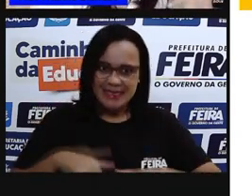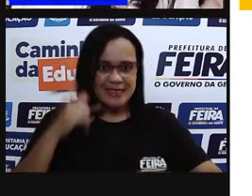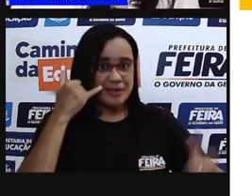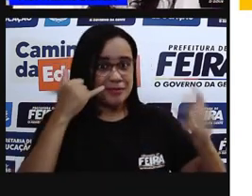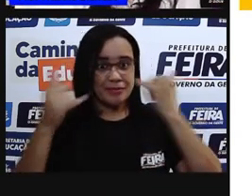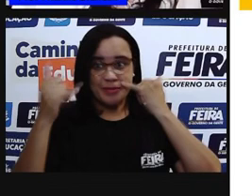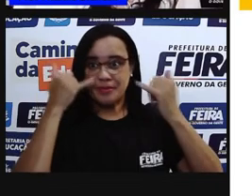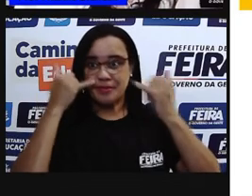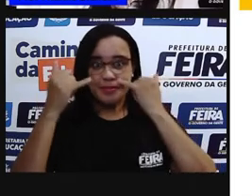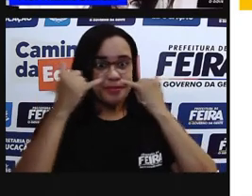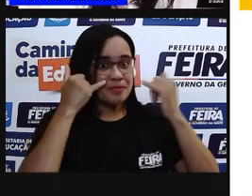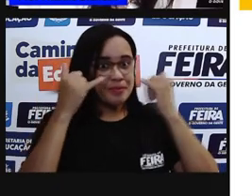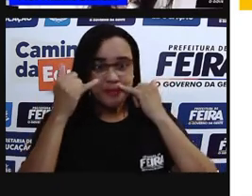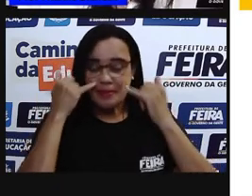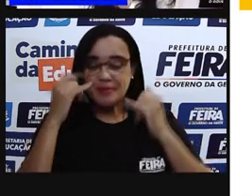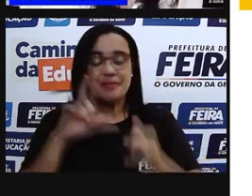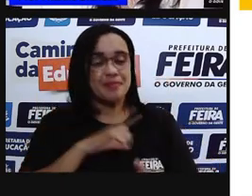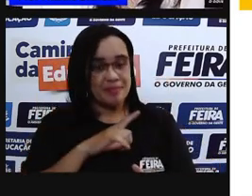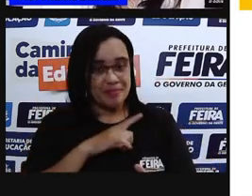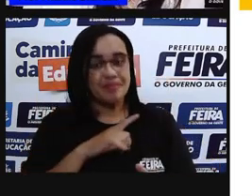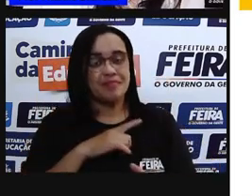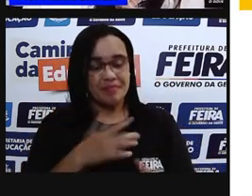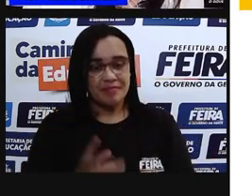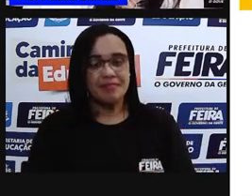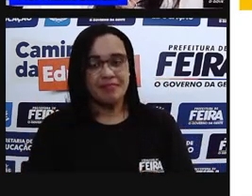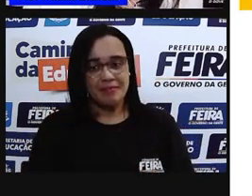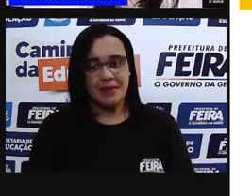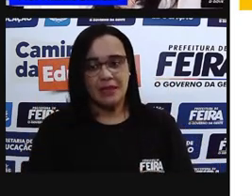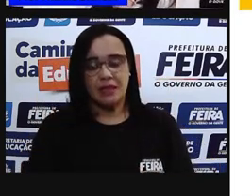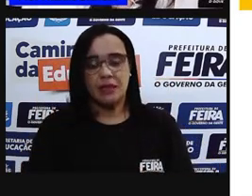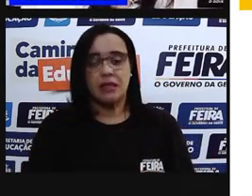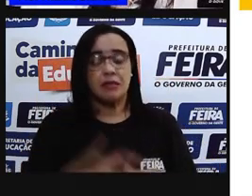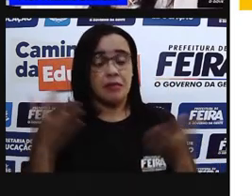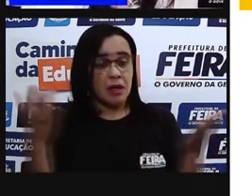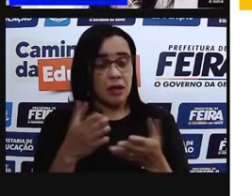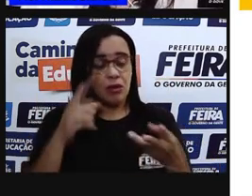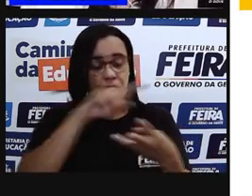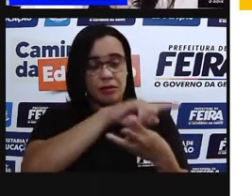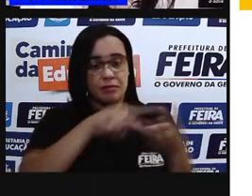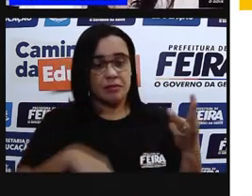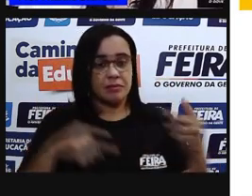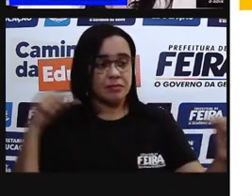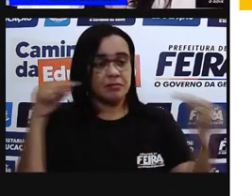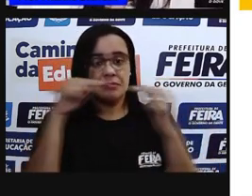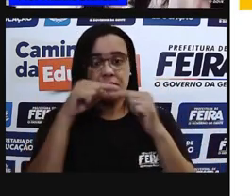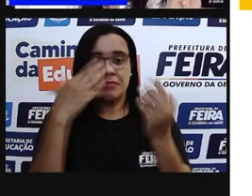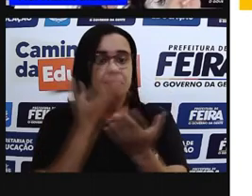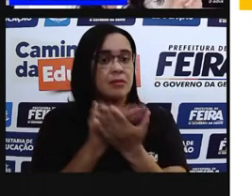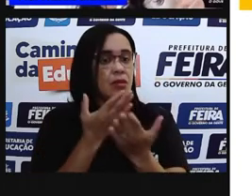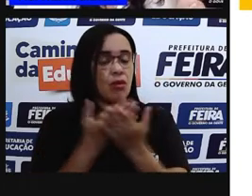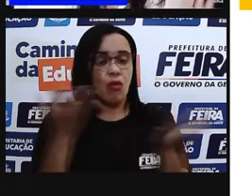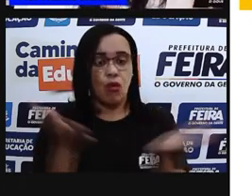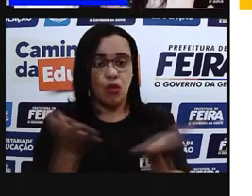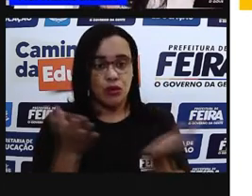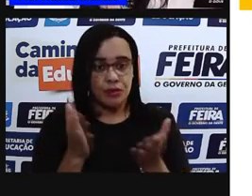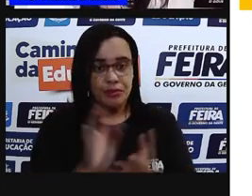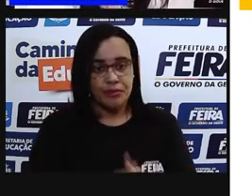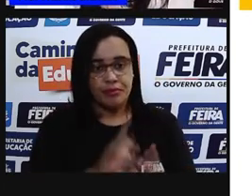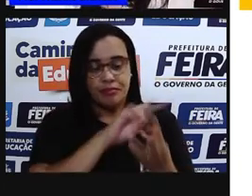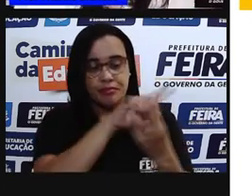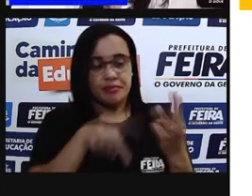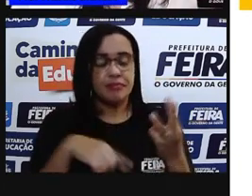leitura de mundo. Tá ok? Vamos lá. Então, quais são os objetivos da nossa aula? Nós temos três